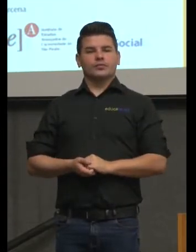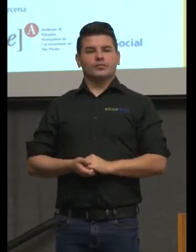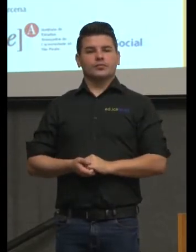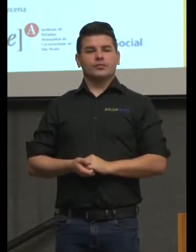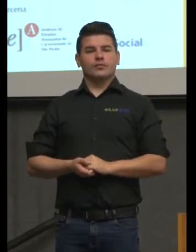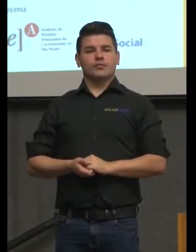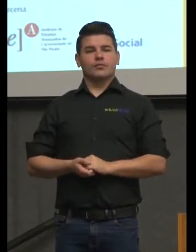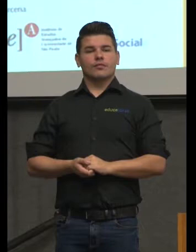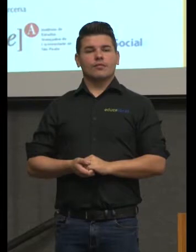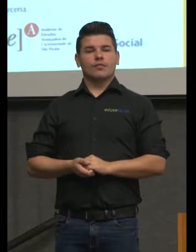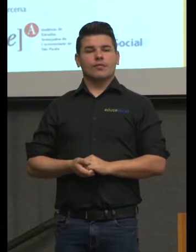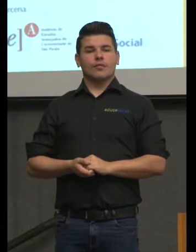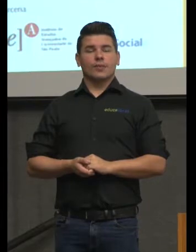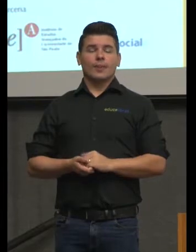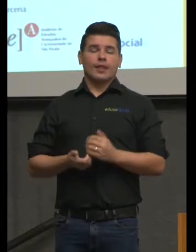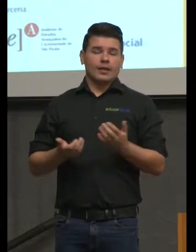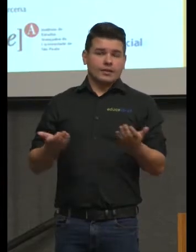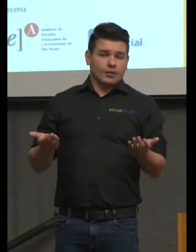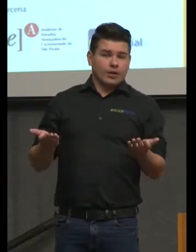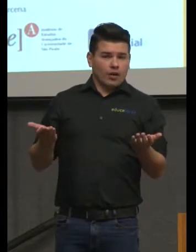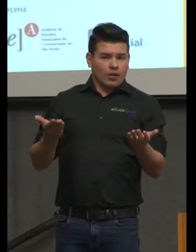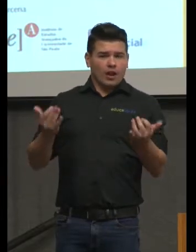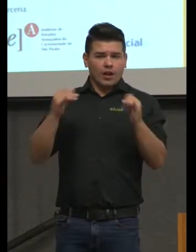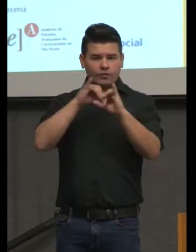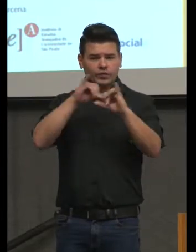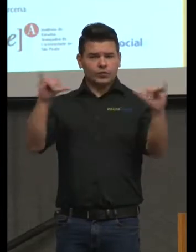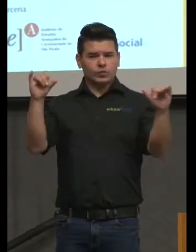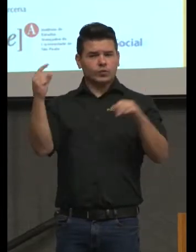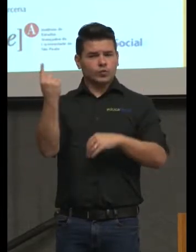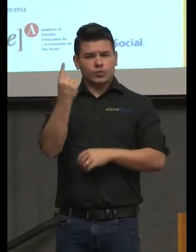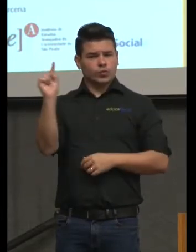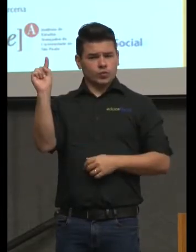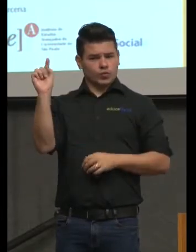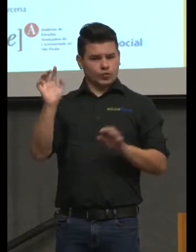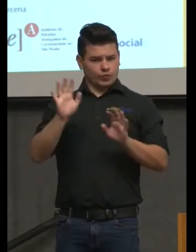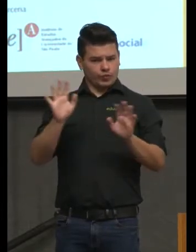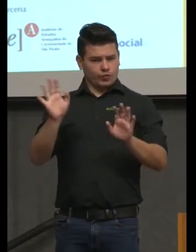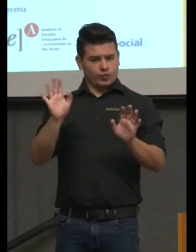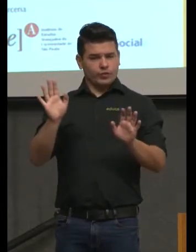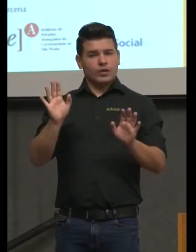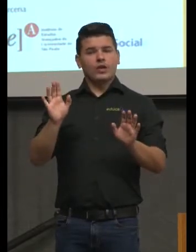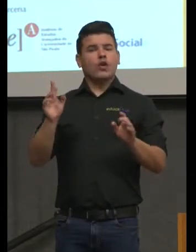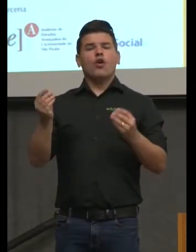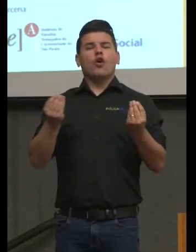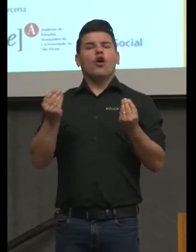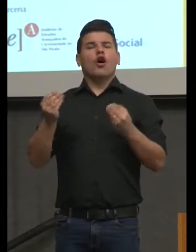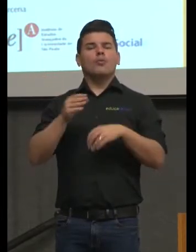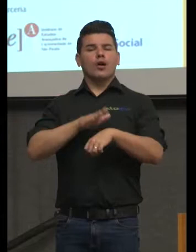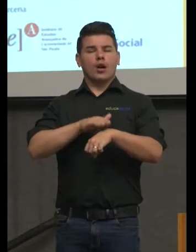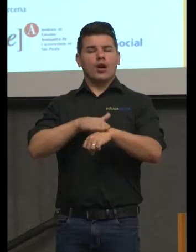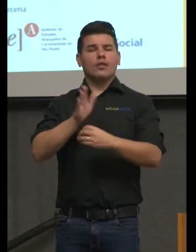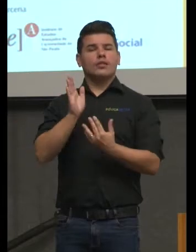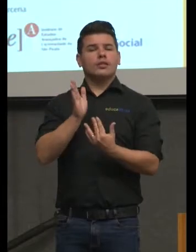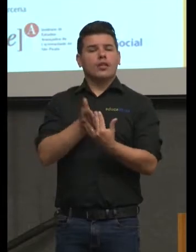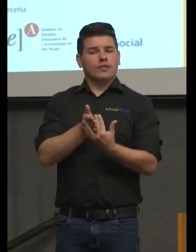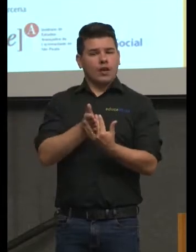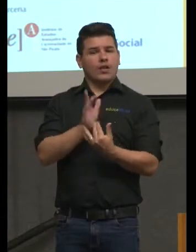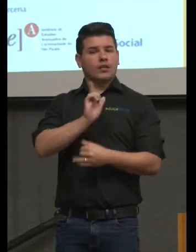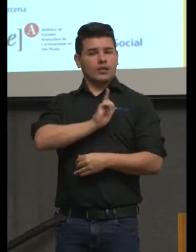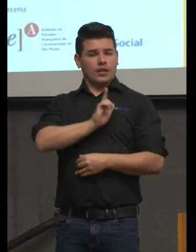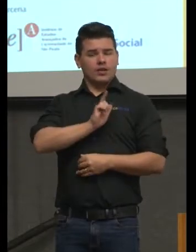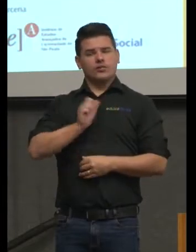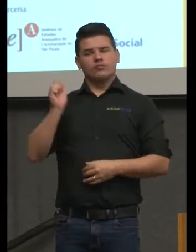Bom, então, nós vamos só dar mais um aviso, que é o intervalo. Então, haverá duas